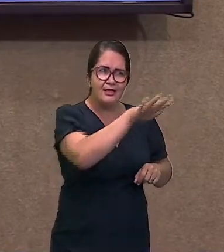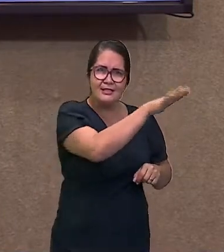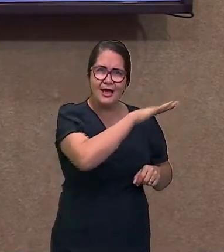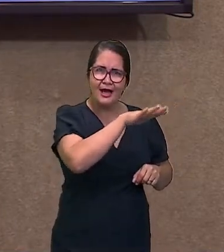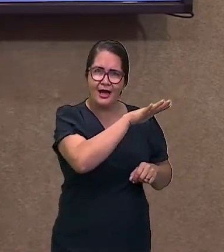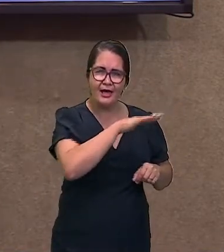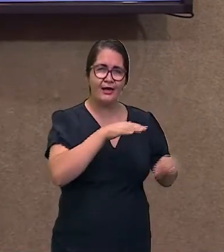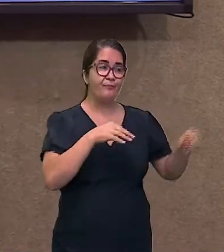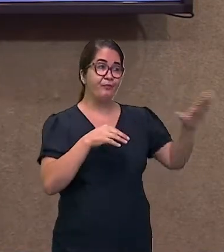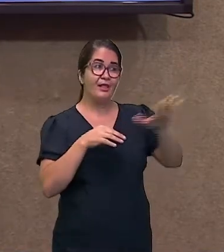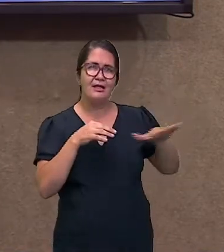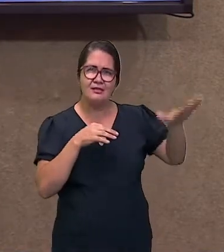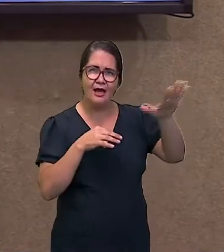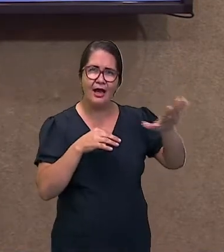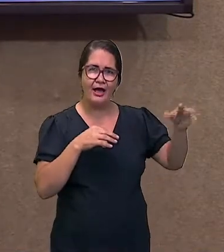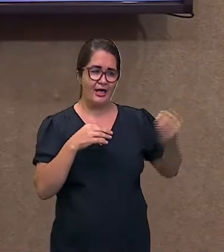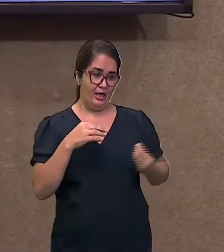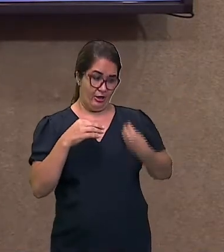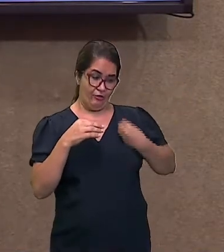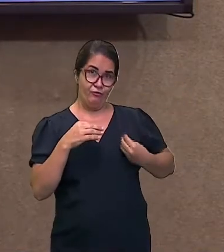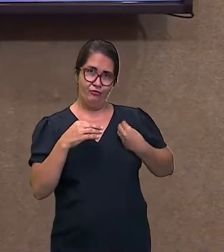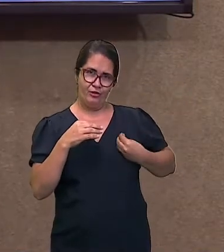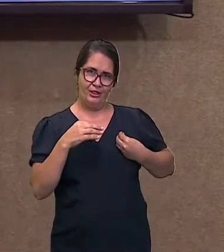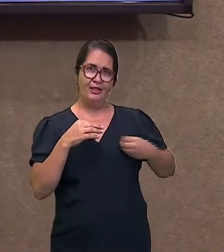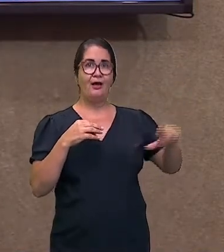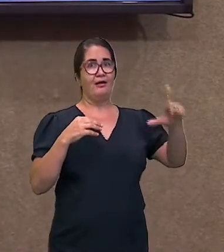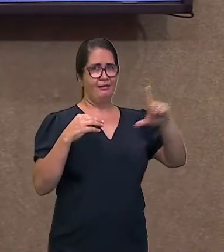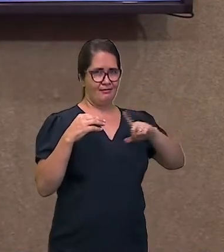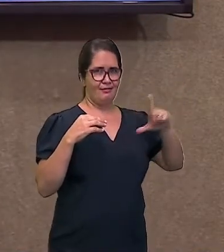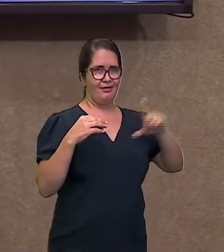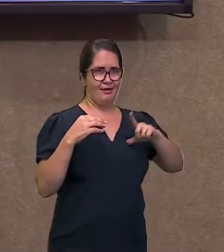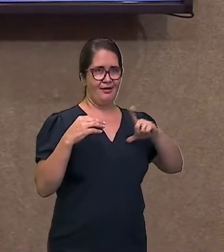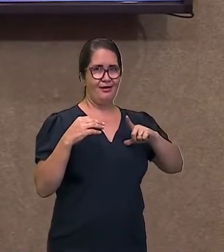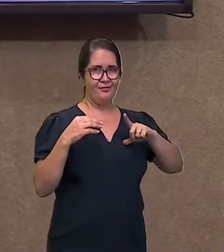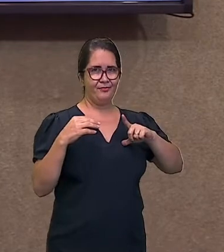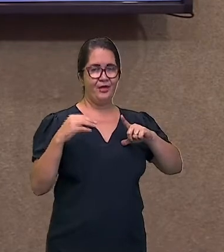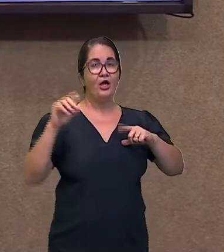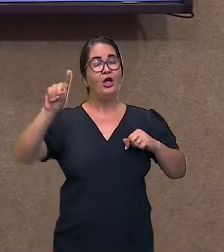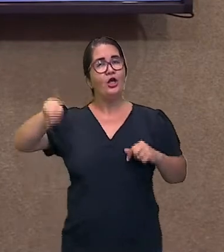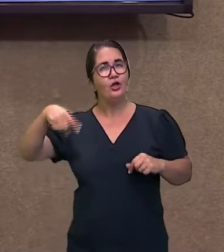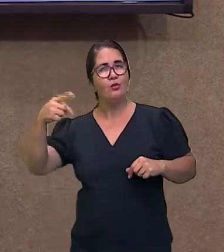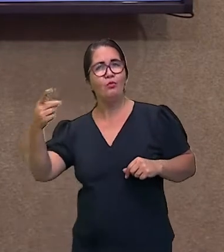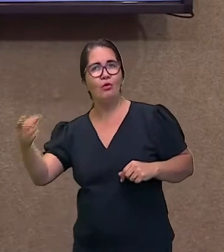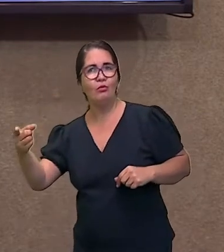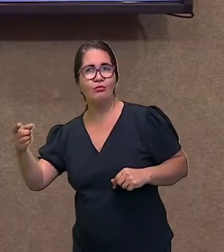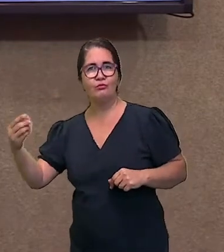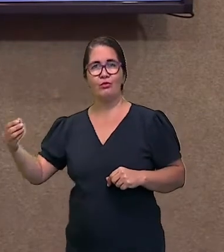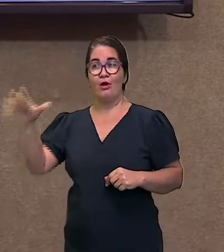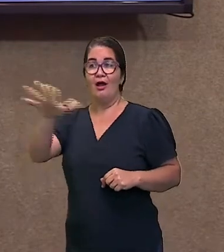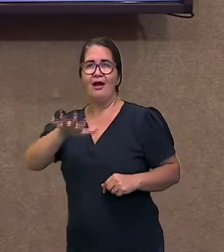na frente de qualquer que seja a